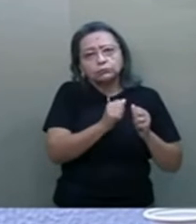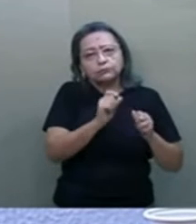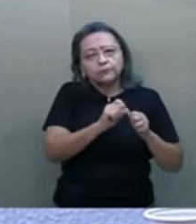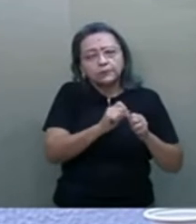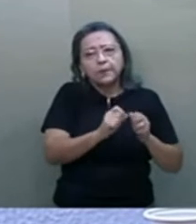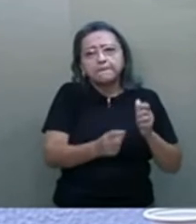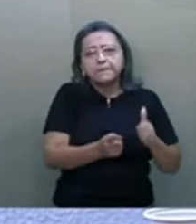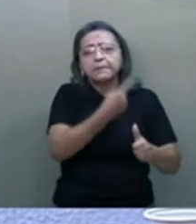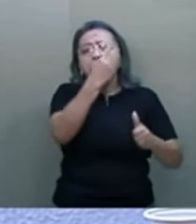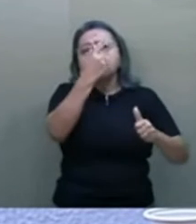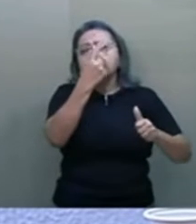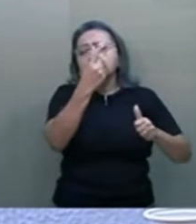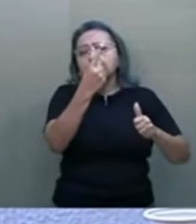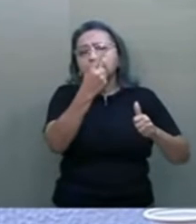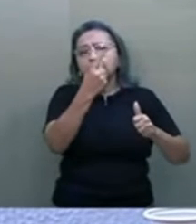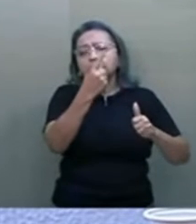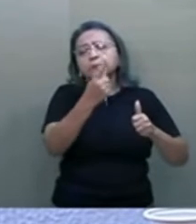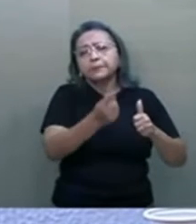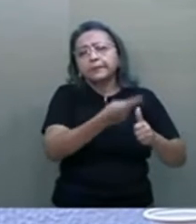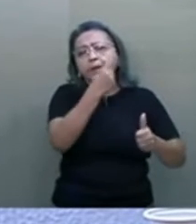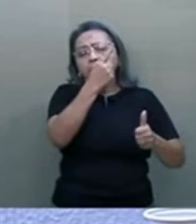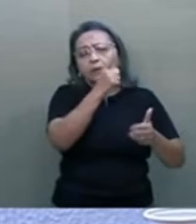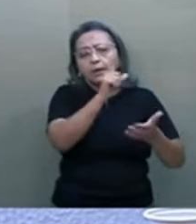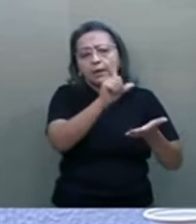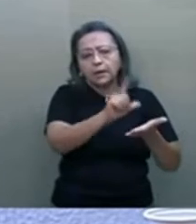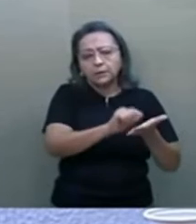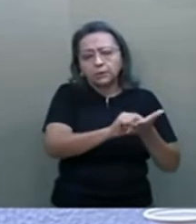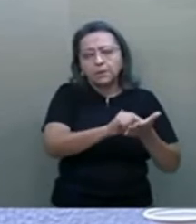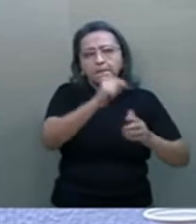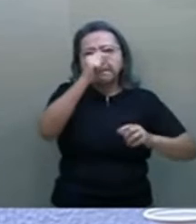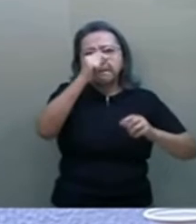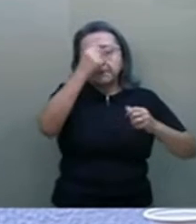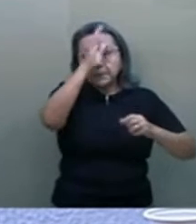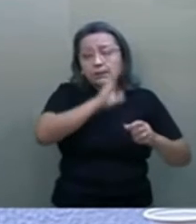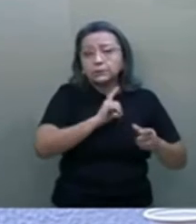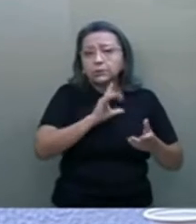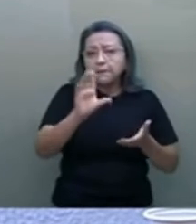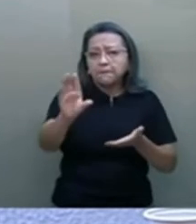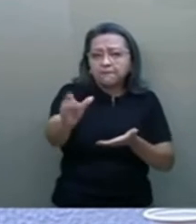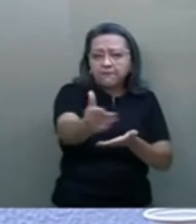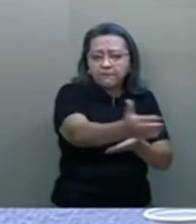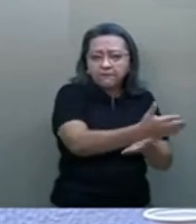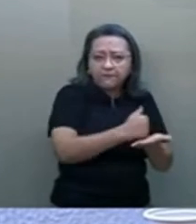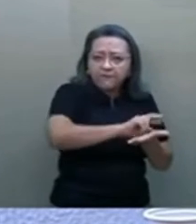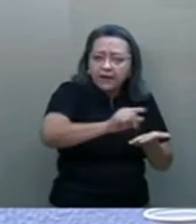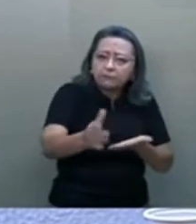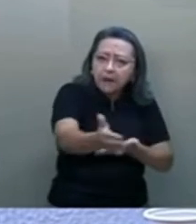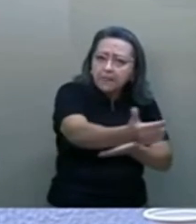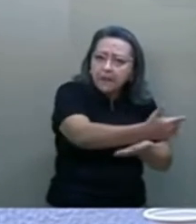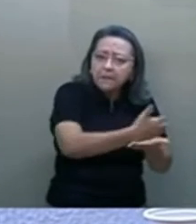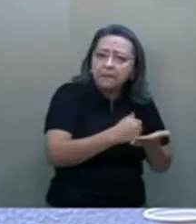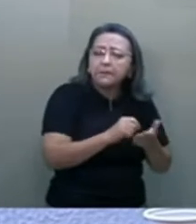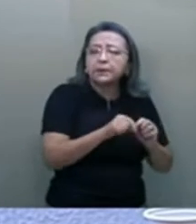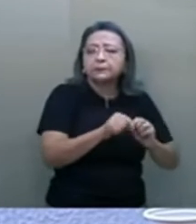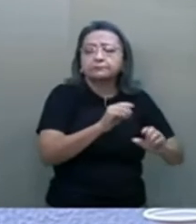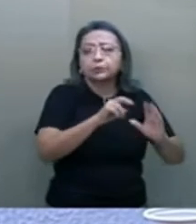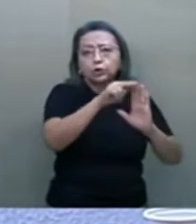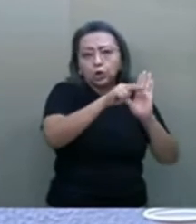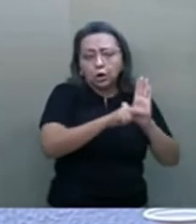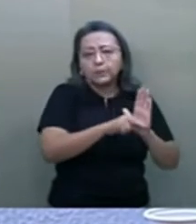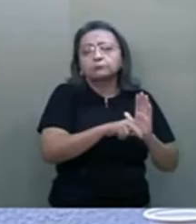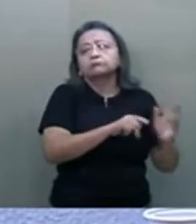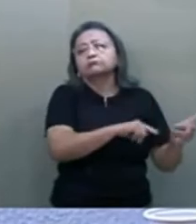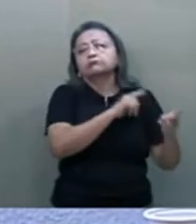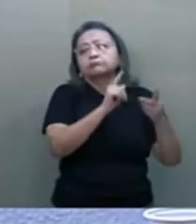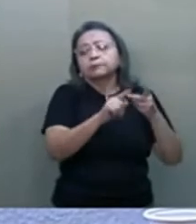a primeira obra brasileira que trazia uma coletânea de normas e julgados de telecomunicações. Logo em seguida, eu